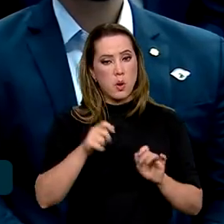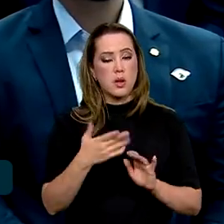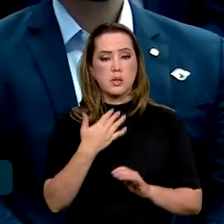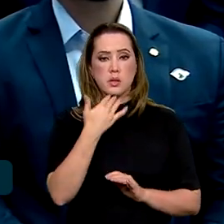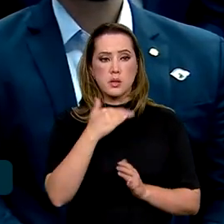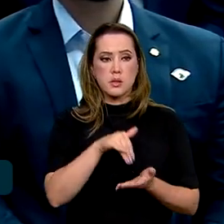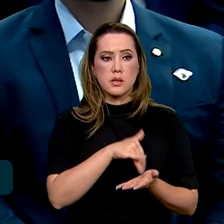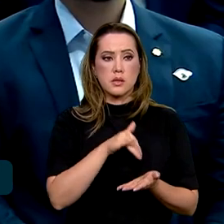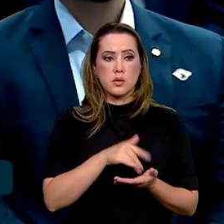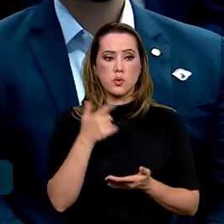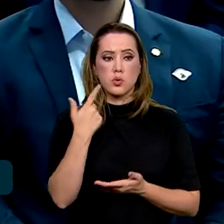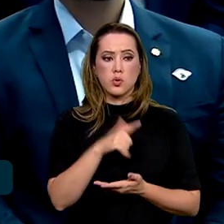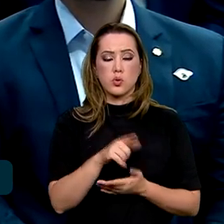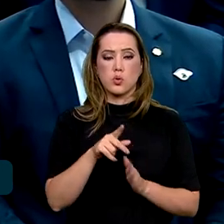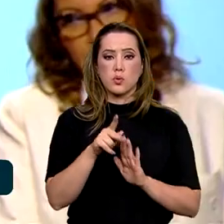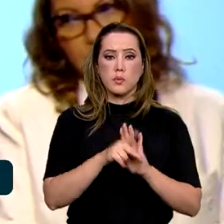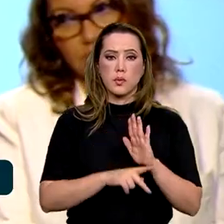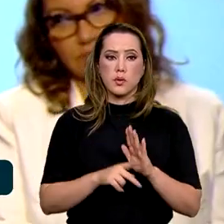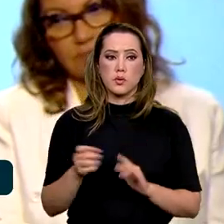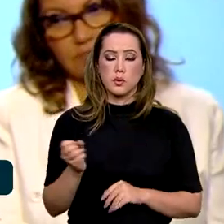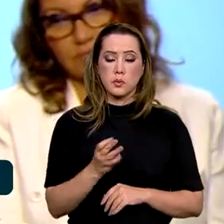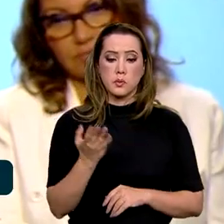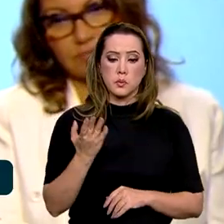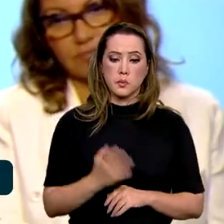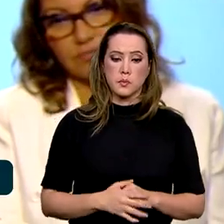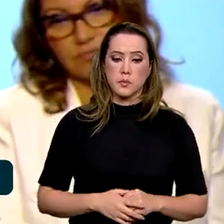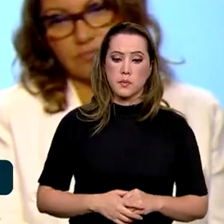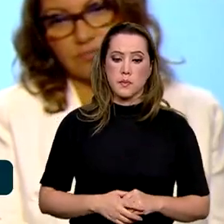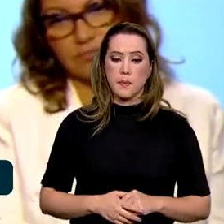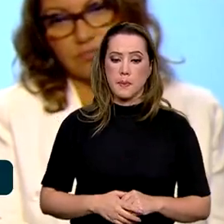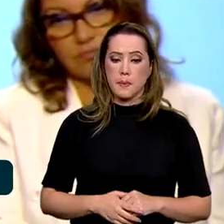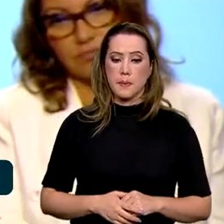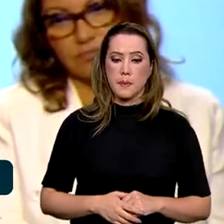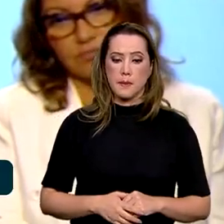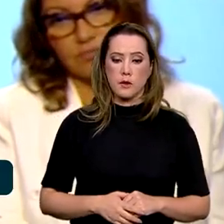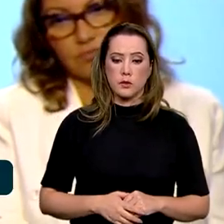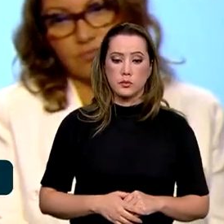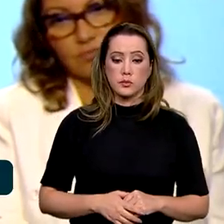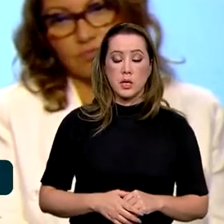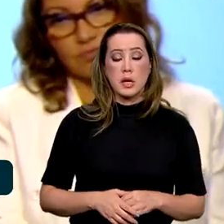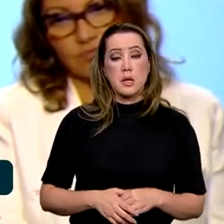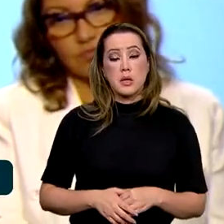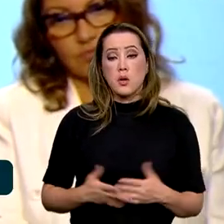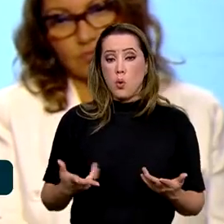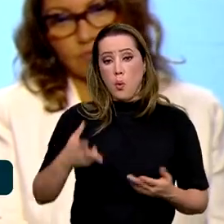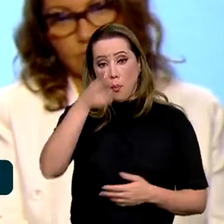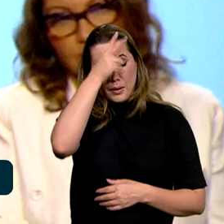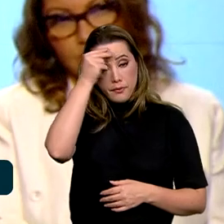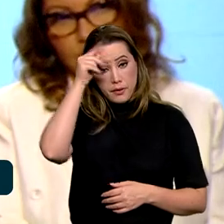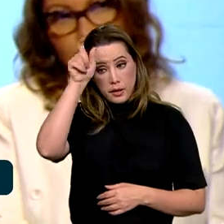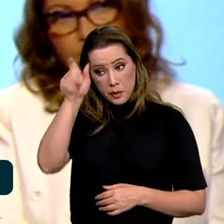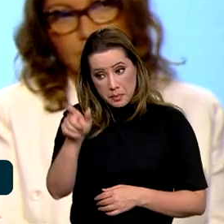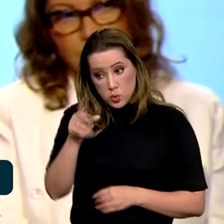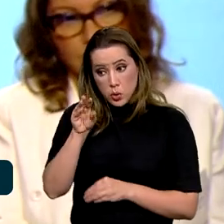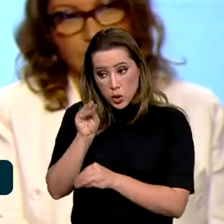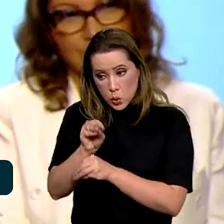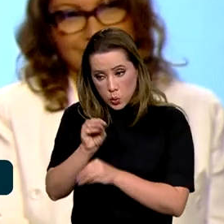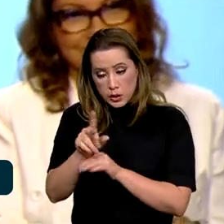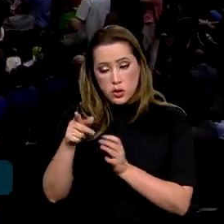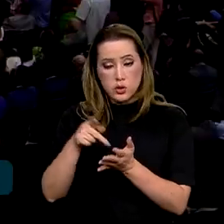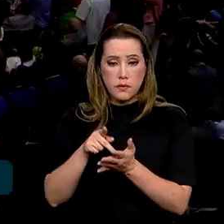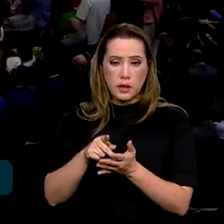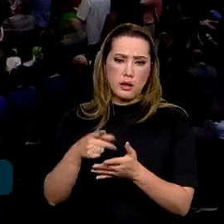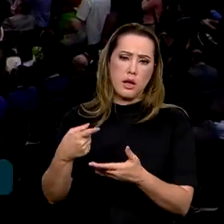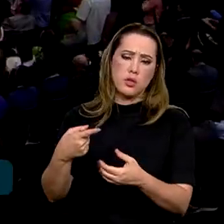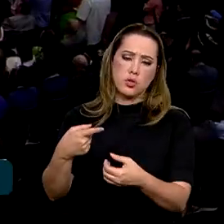outros projetos prioritários. Quem cuida do povo brasileiro mesmo na cidade é o prefeito. É